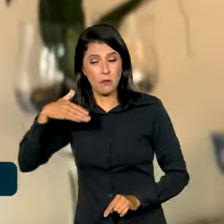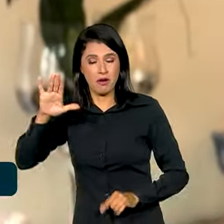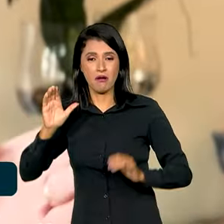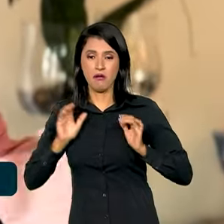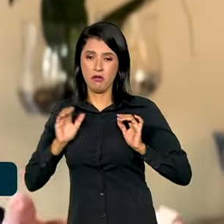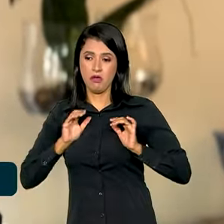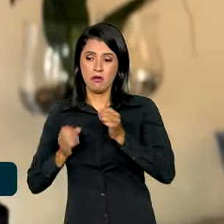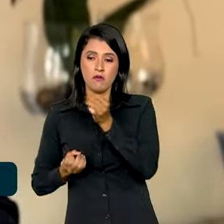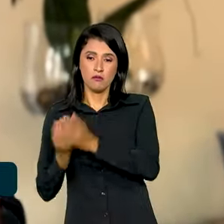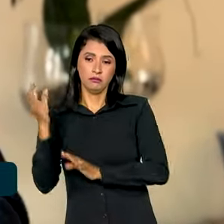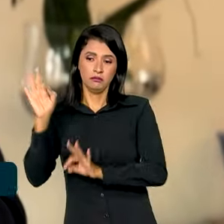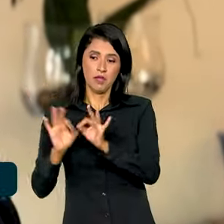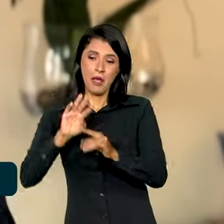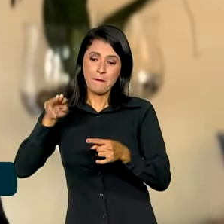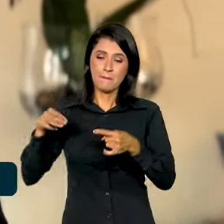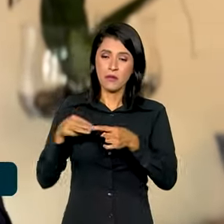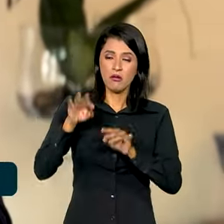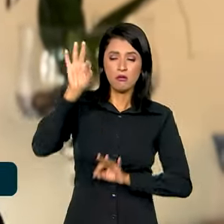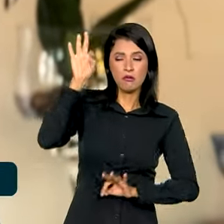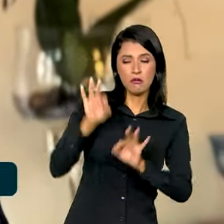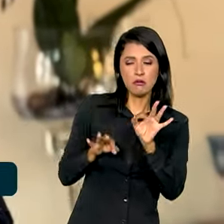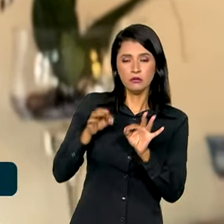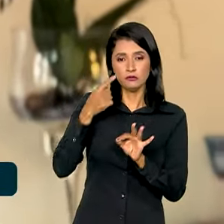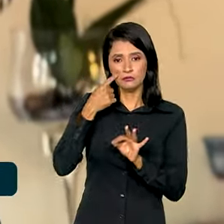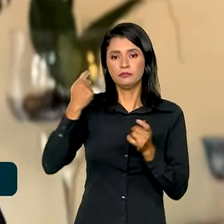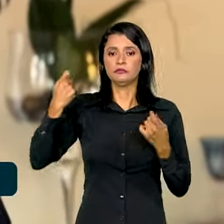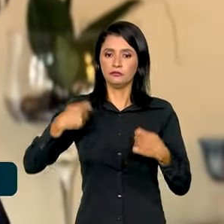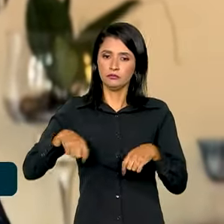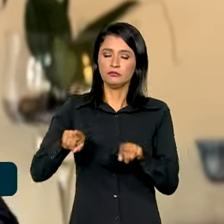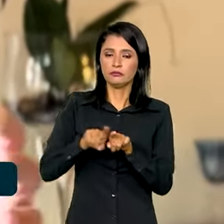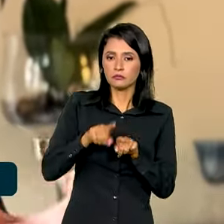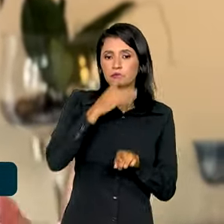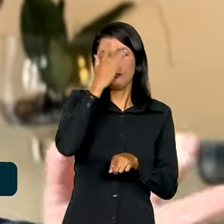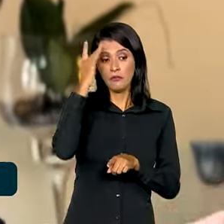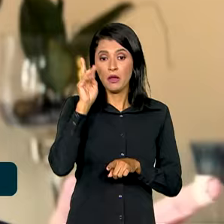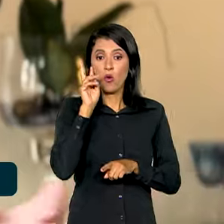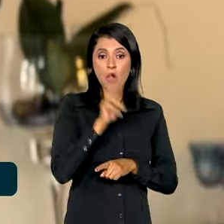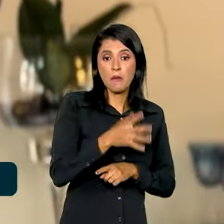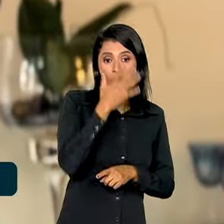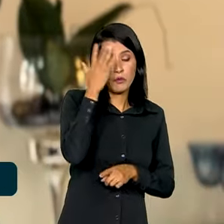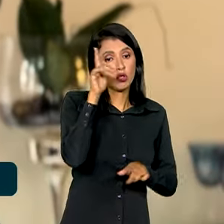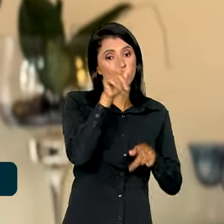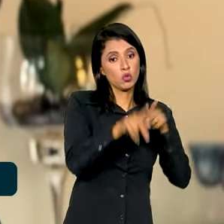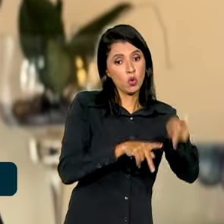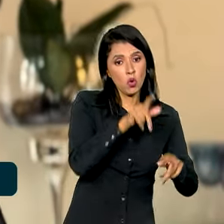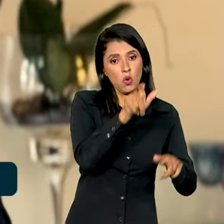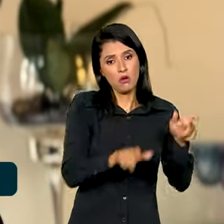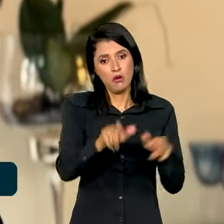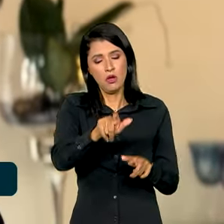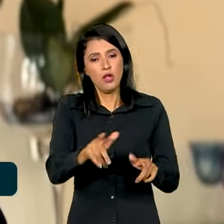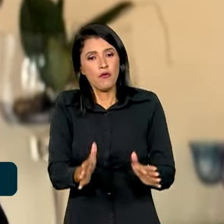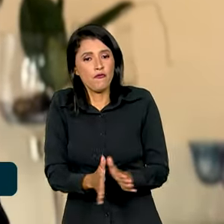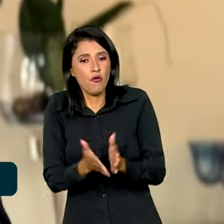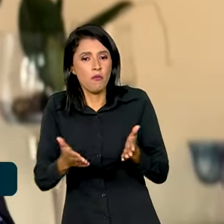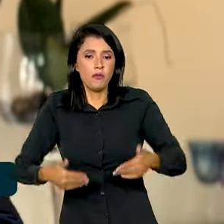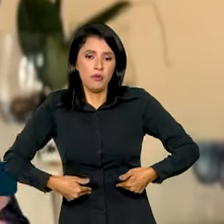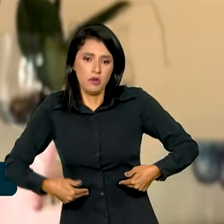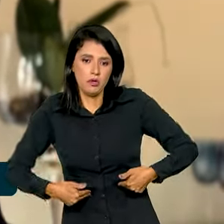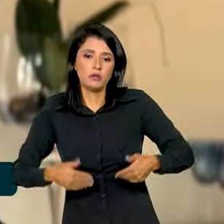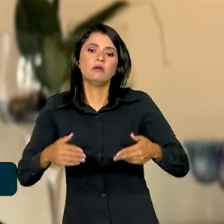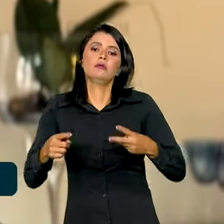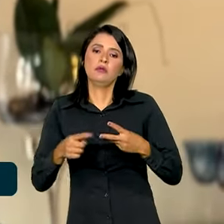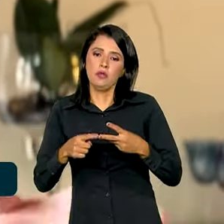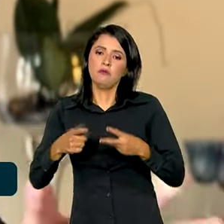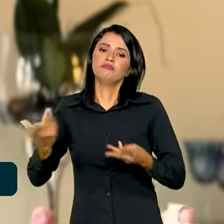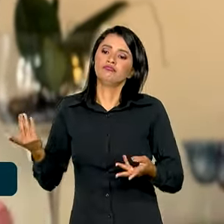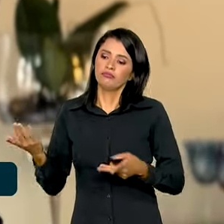o seu plano, suas metas, ou seja, tirar pessoas da fome e da pobreza nos seus países, também puderem